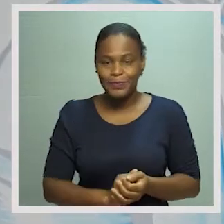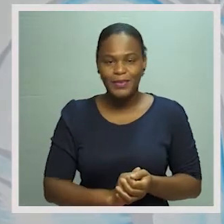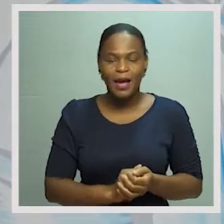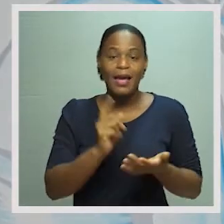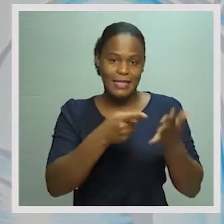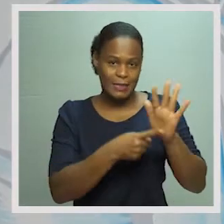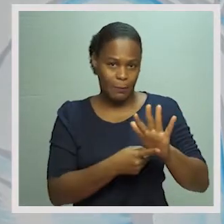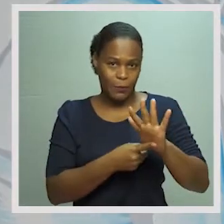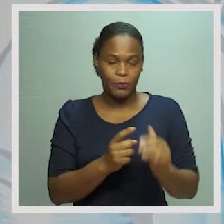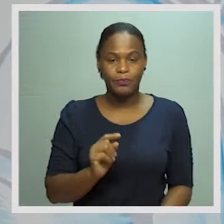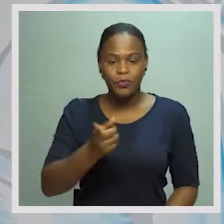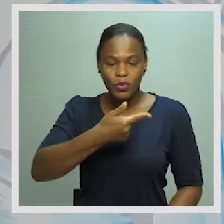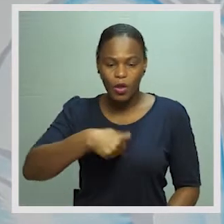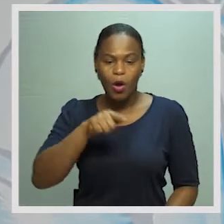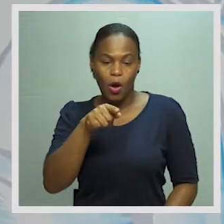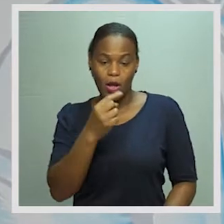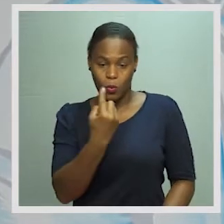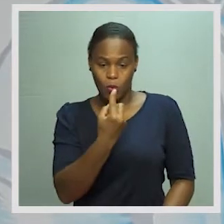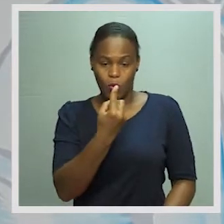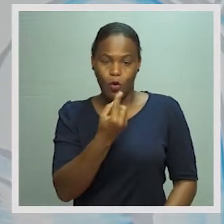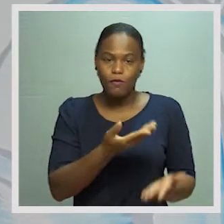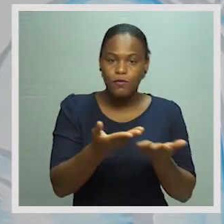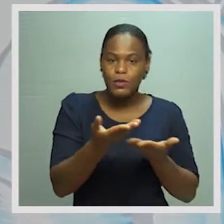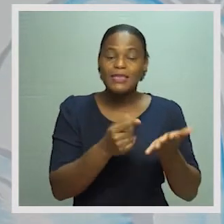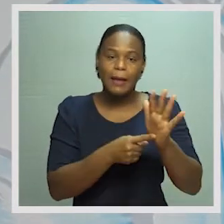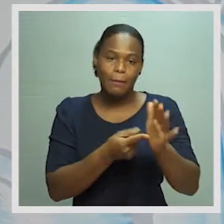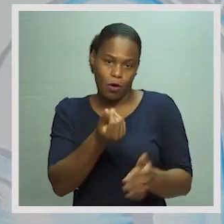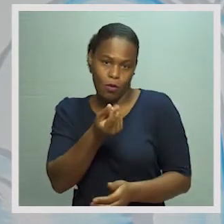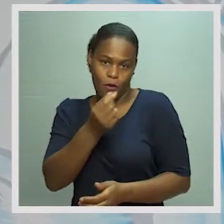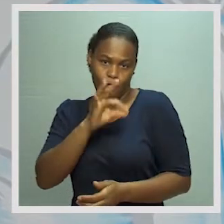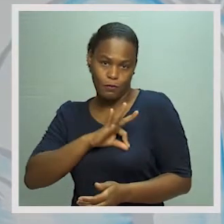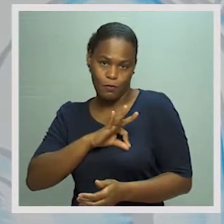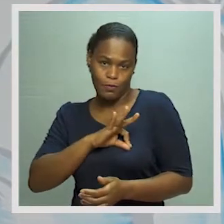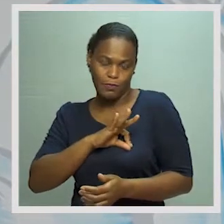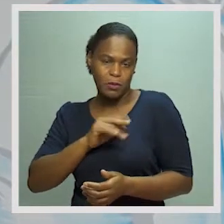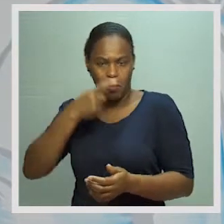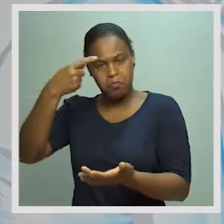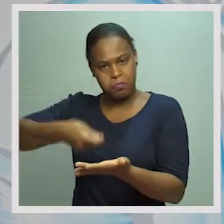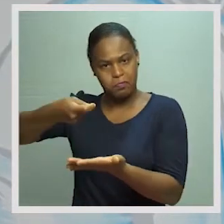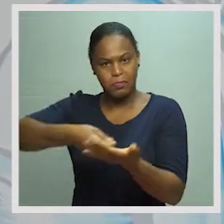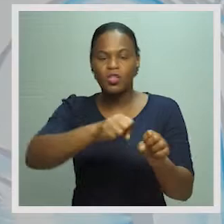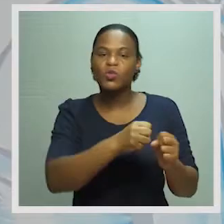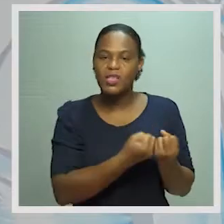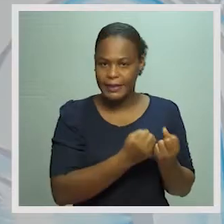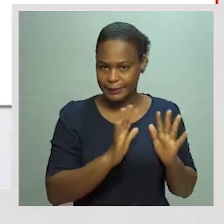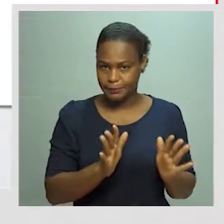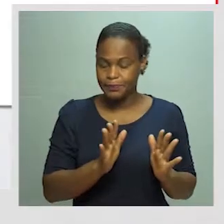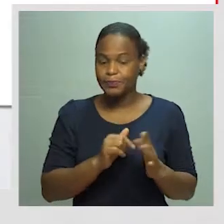Nós temos aqui um fluxo que é vencimentos e prestações sociais. Esse